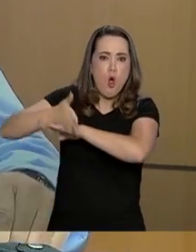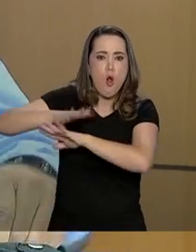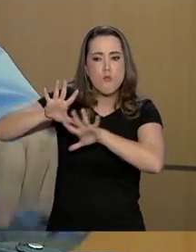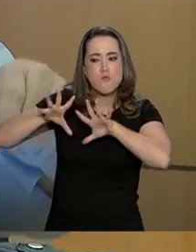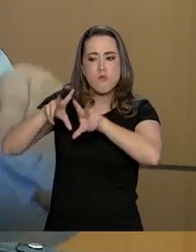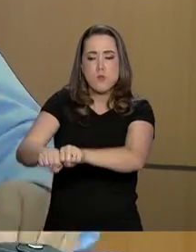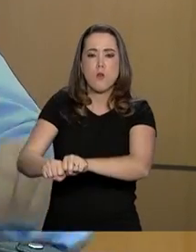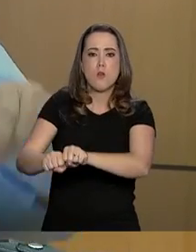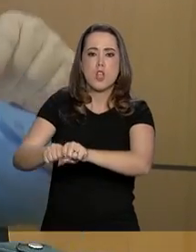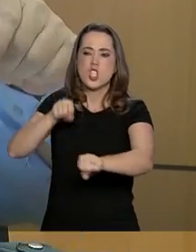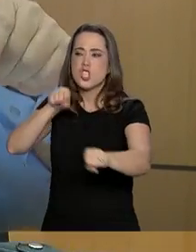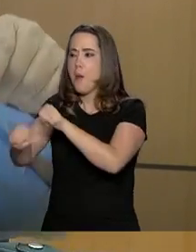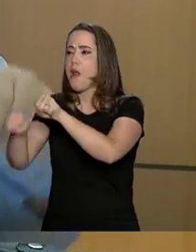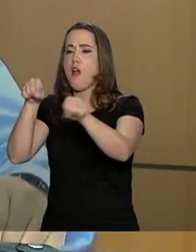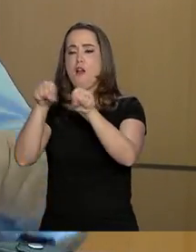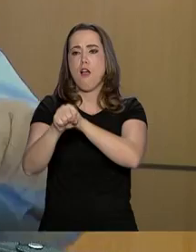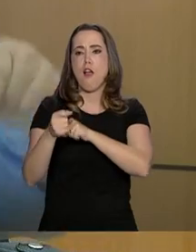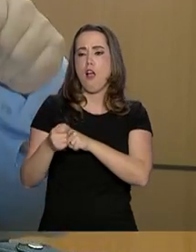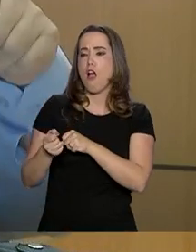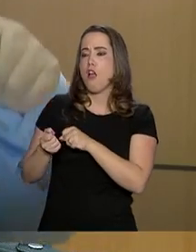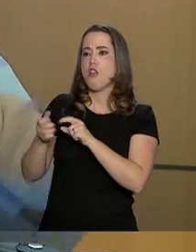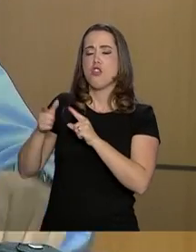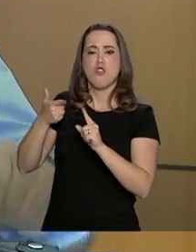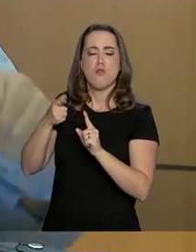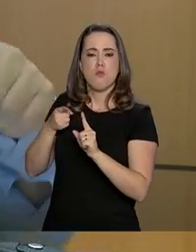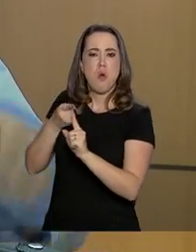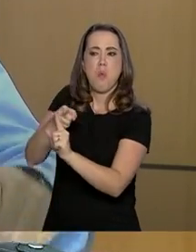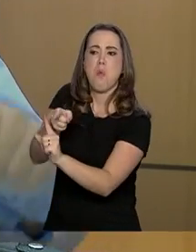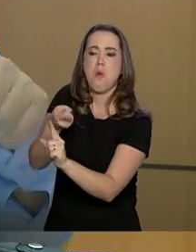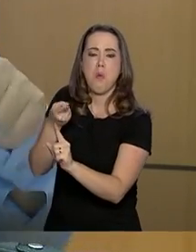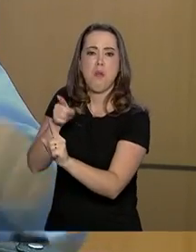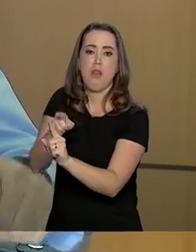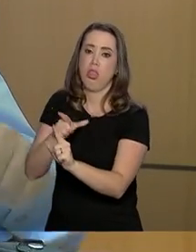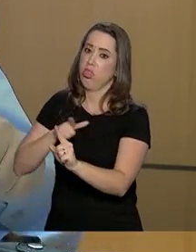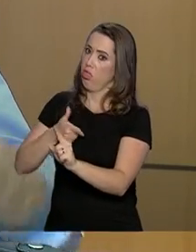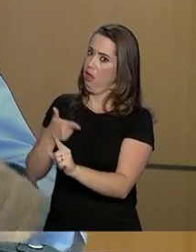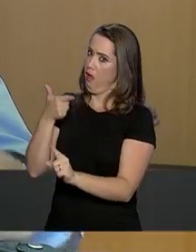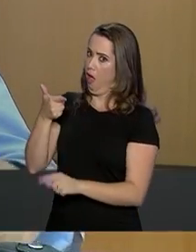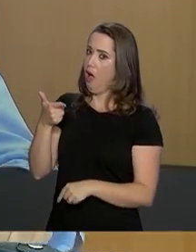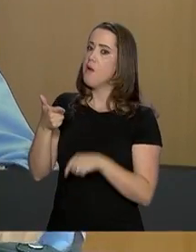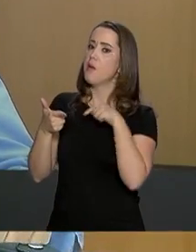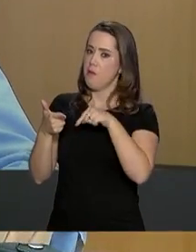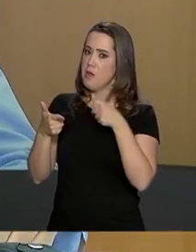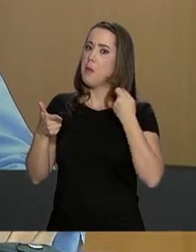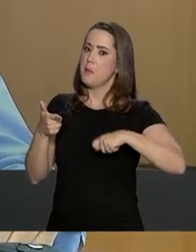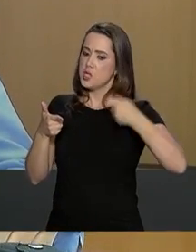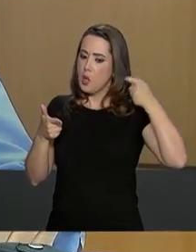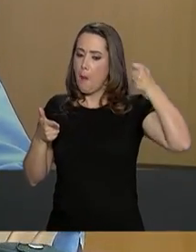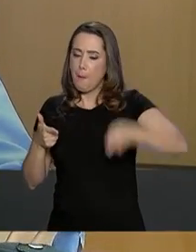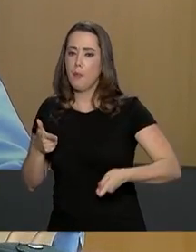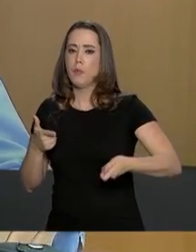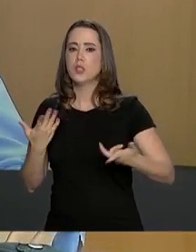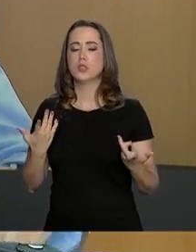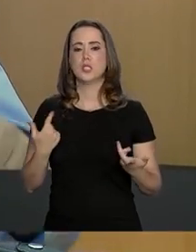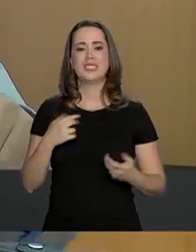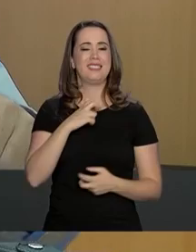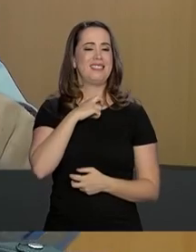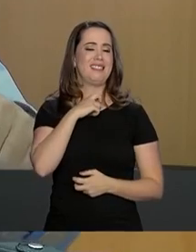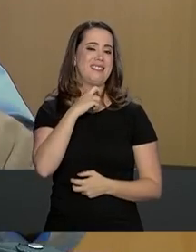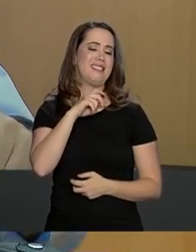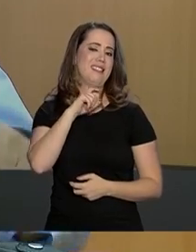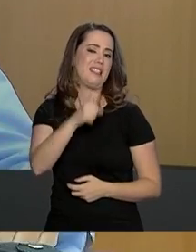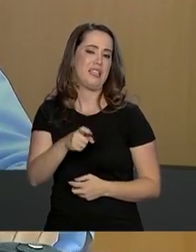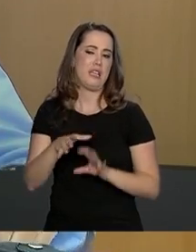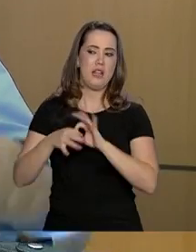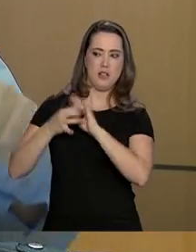vandalismo, de ameaça, de cárcere privado, estarem armados, tem que ser punido. Ninguém tem alvarado impunidade. Então,